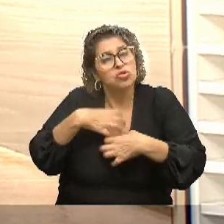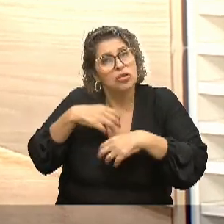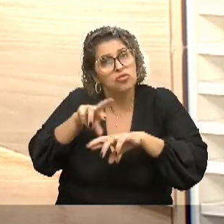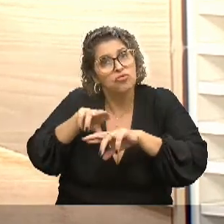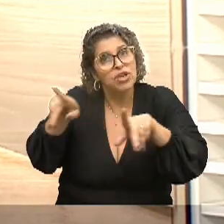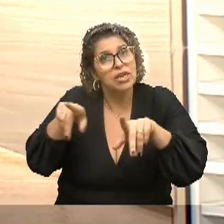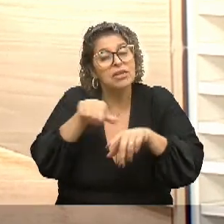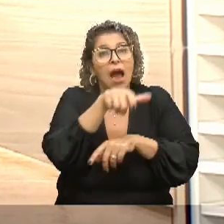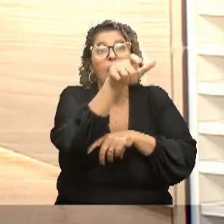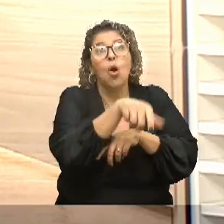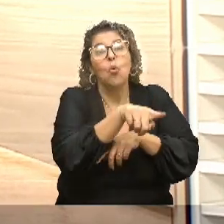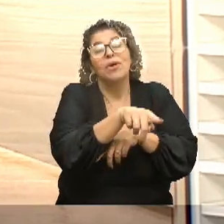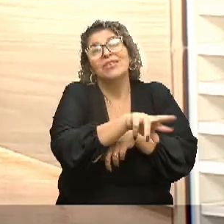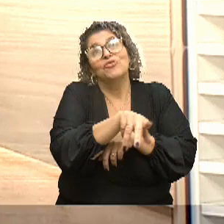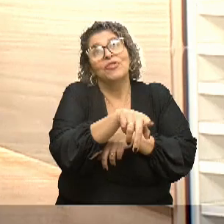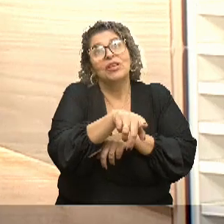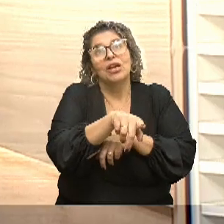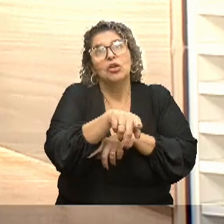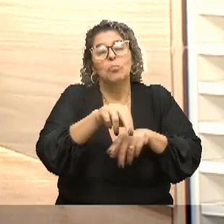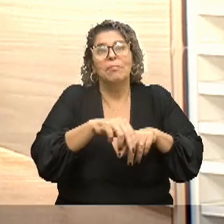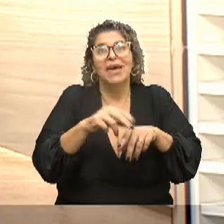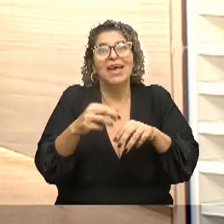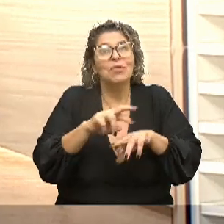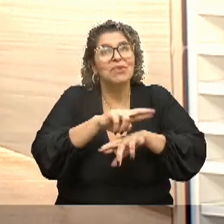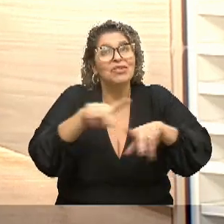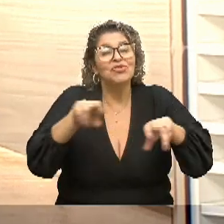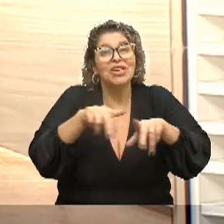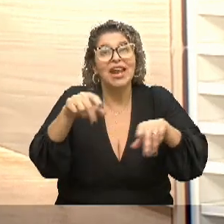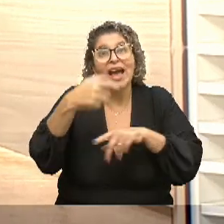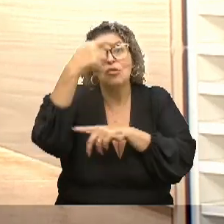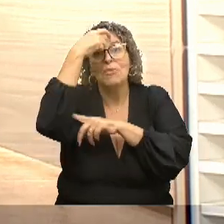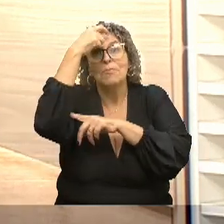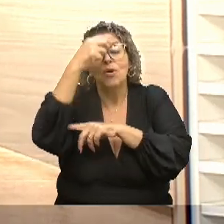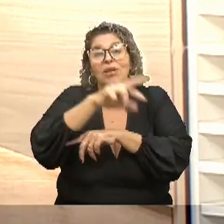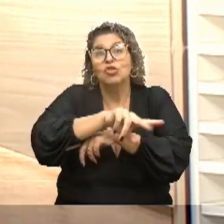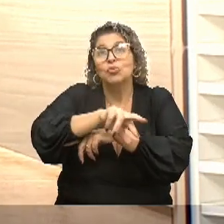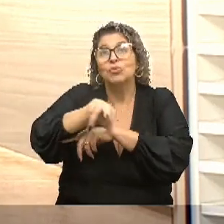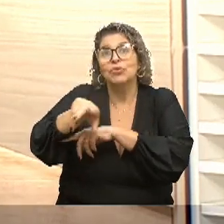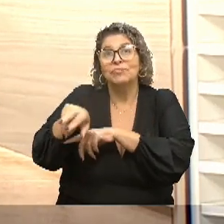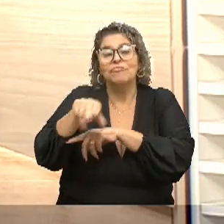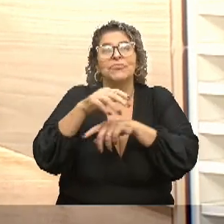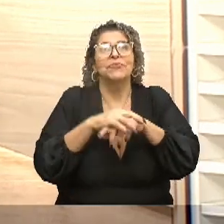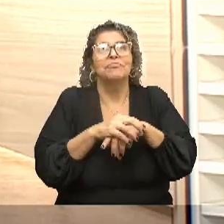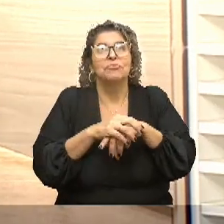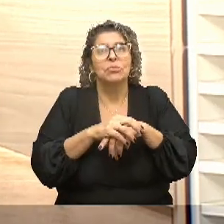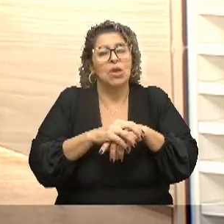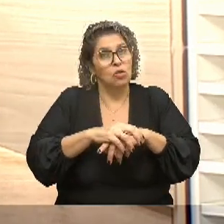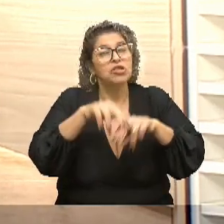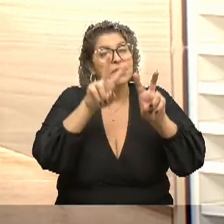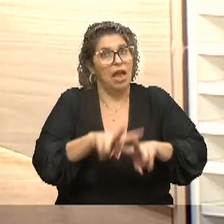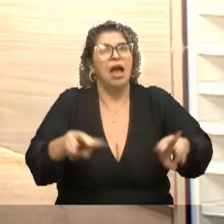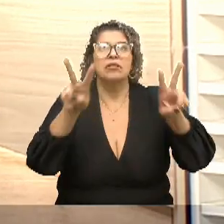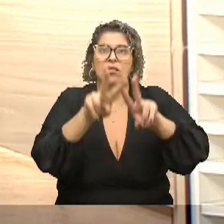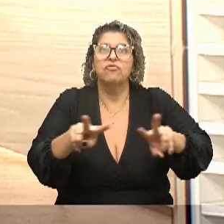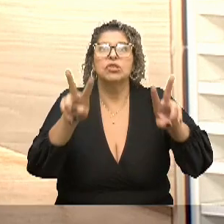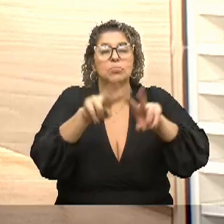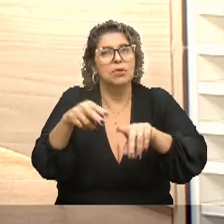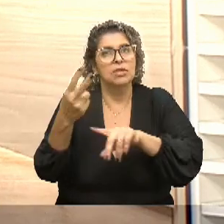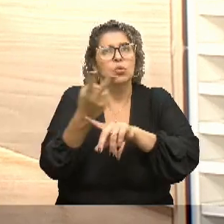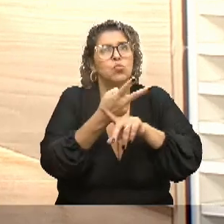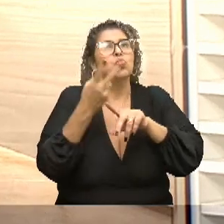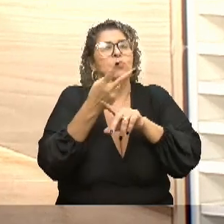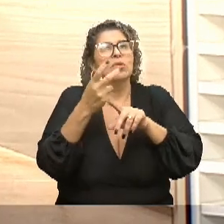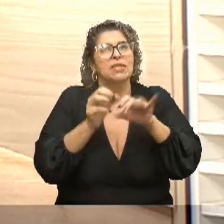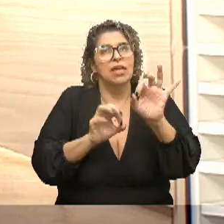forma. E também para desmistificar muita coisa, né? Hoje, felizmente, tem essa visibilidade, tem toda essa busca, tem